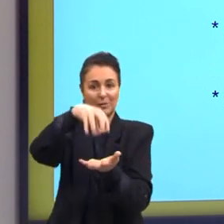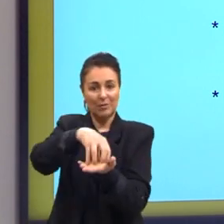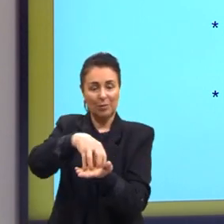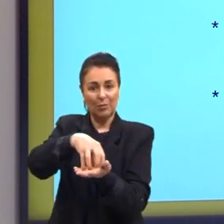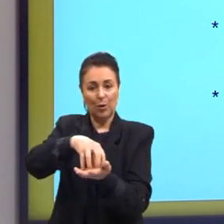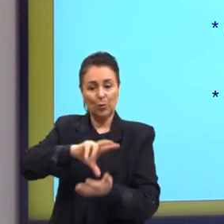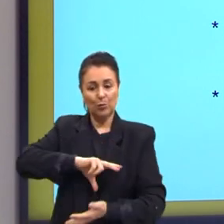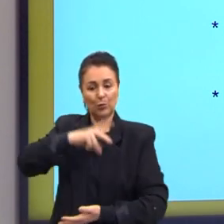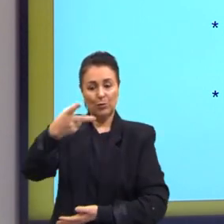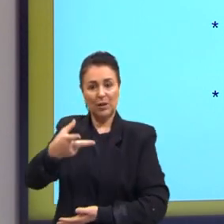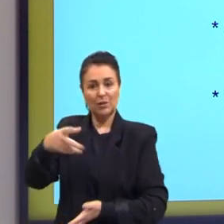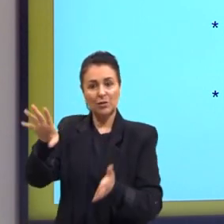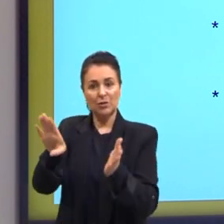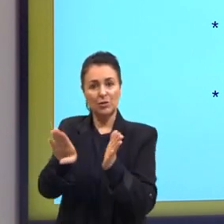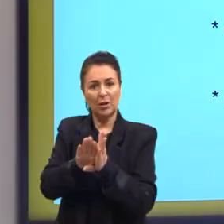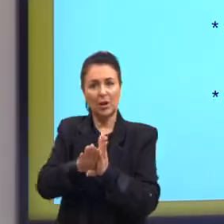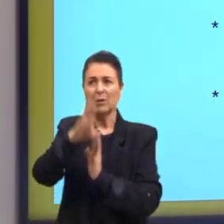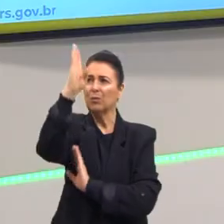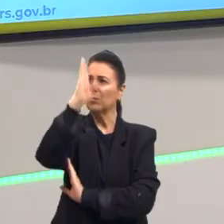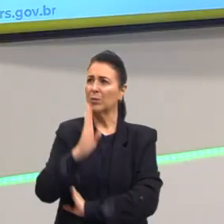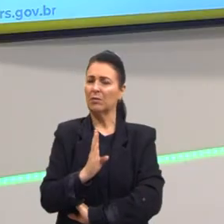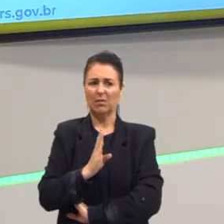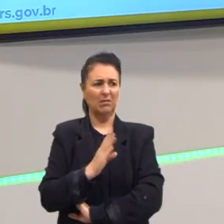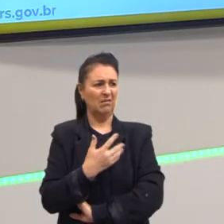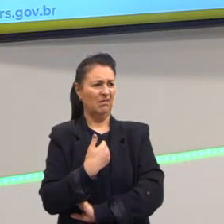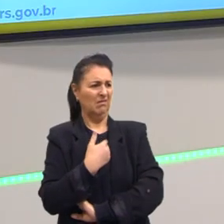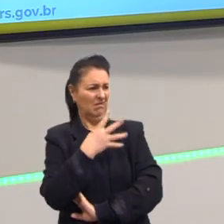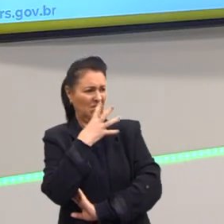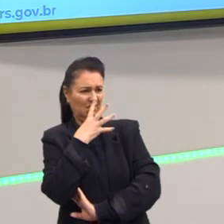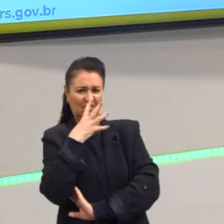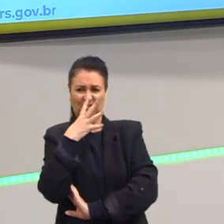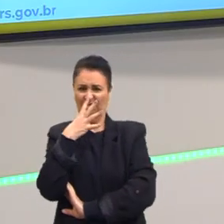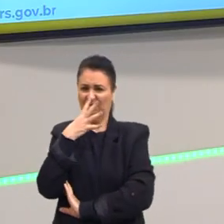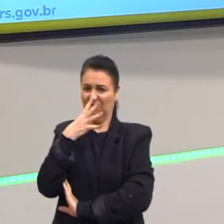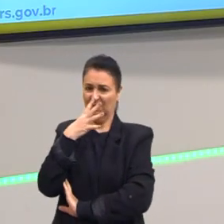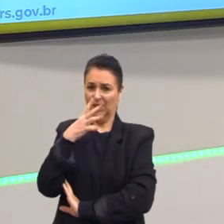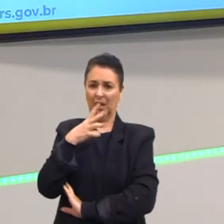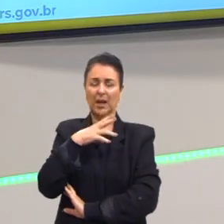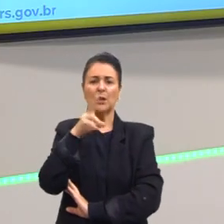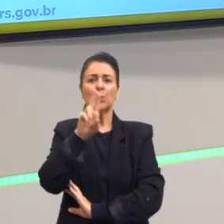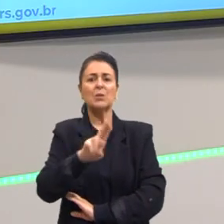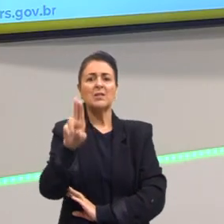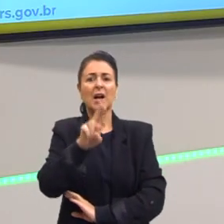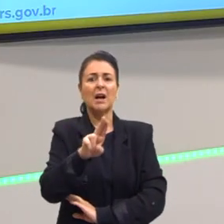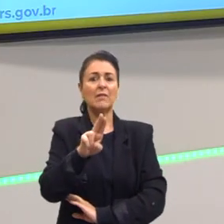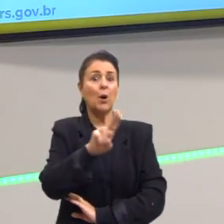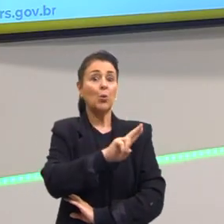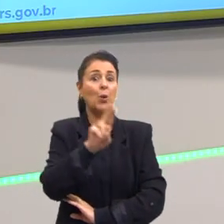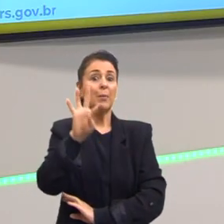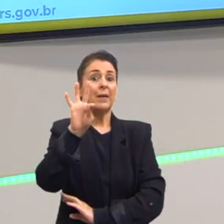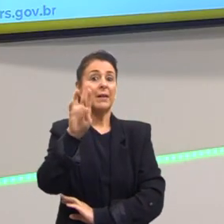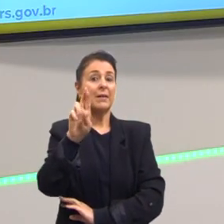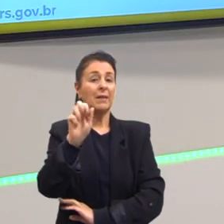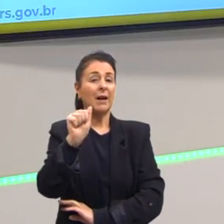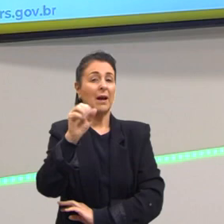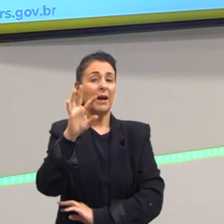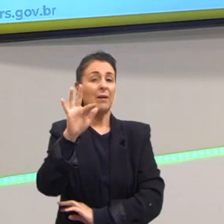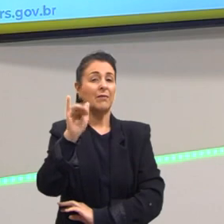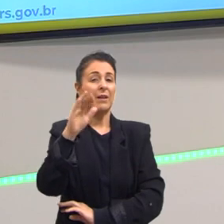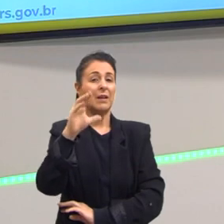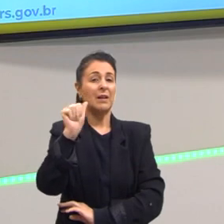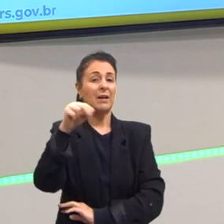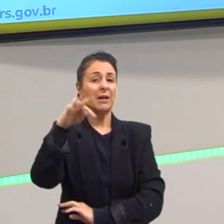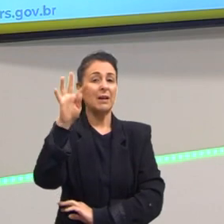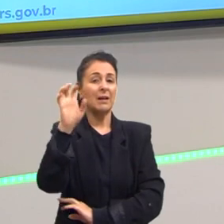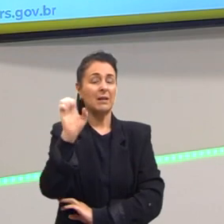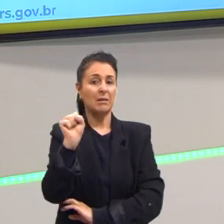como aventureiros. Inclusive, eles chegam a se citar como traficantes, levando produtos para a Europa. Eles não